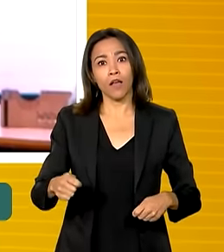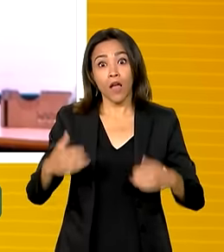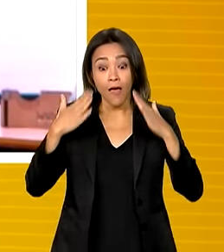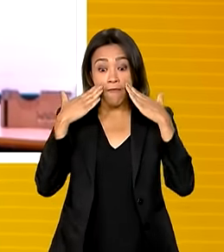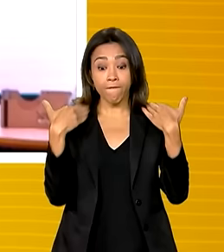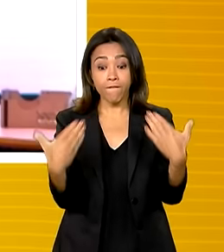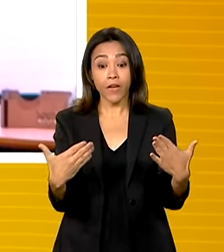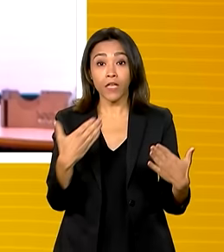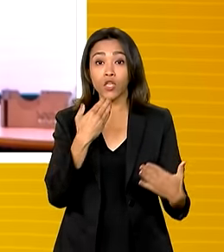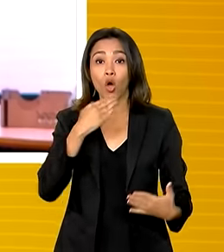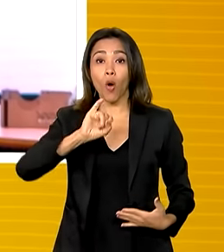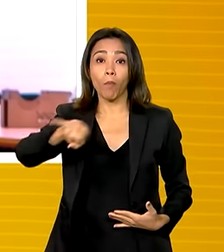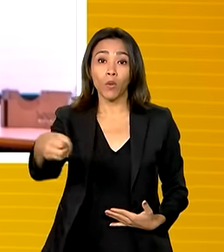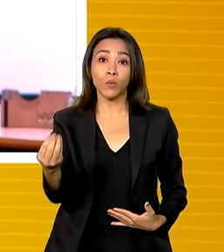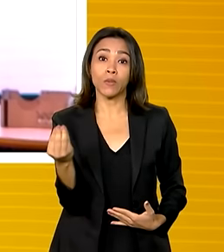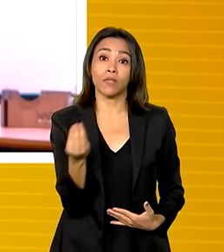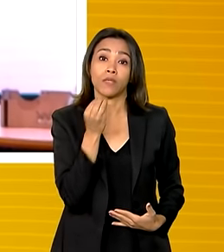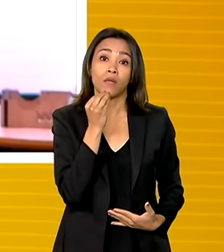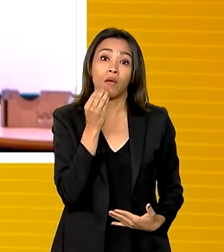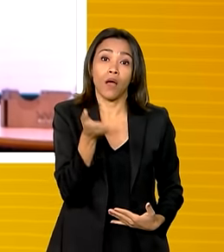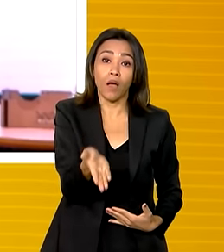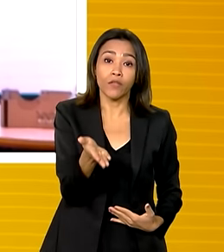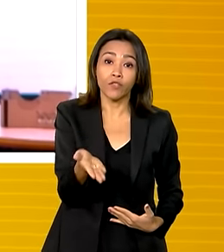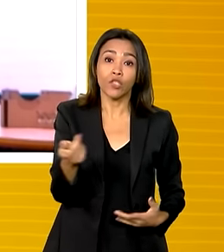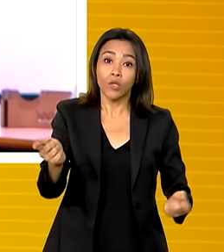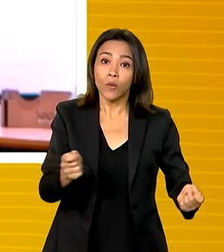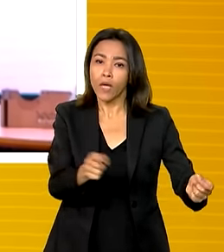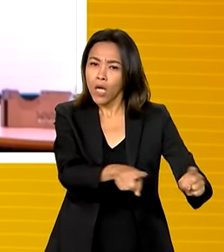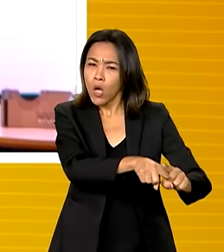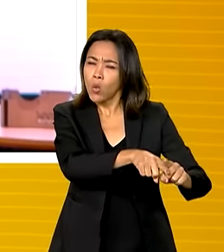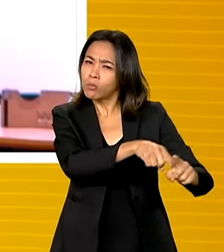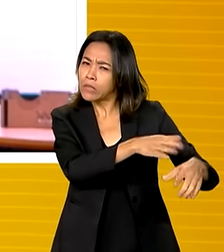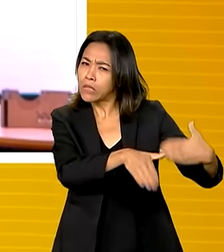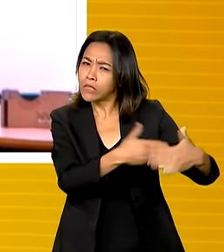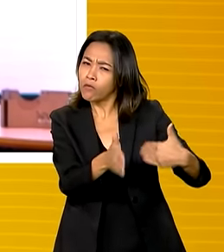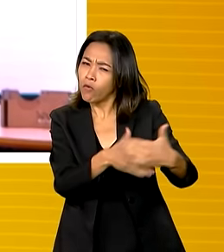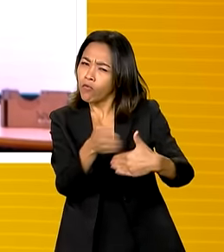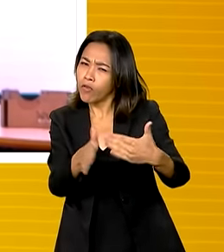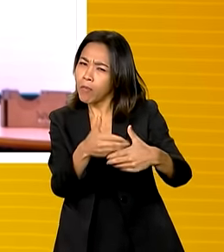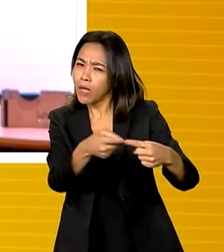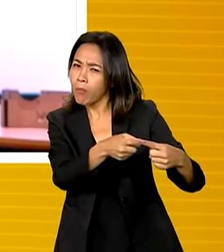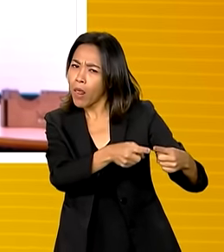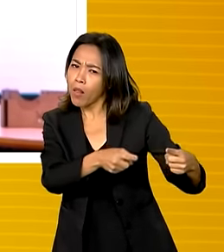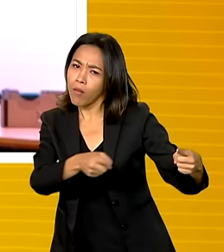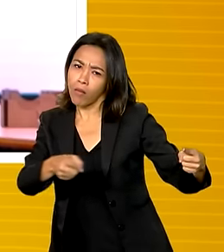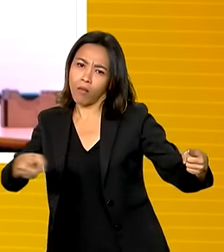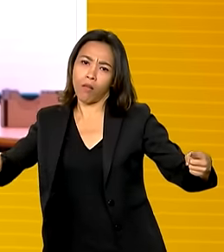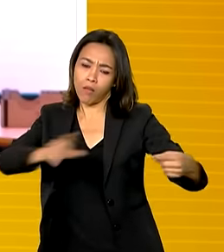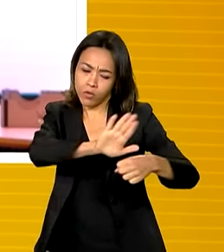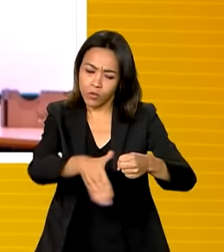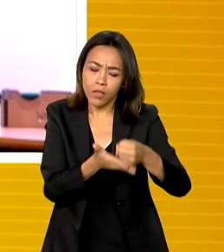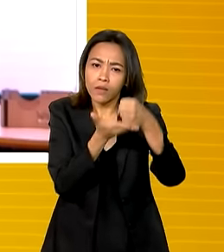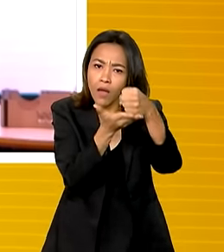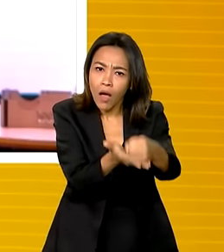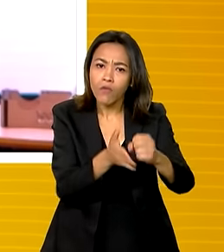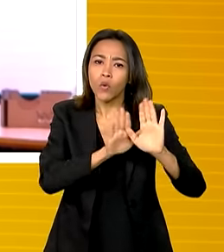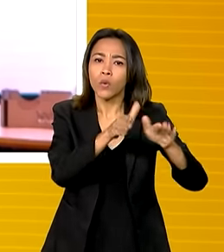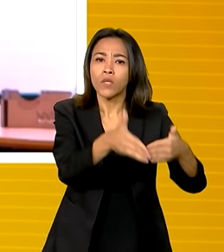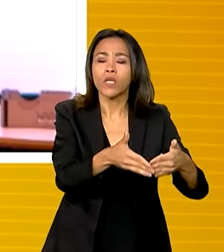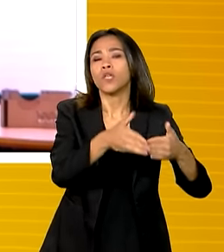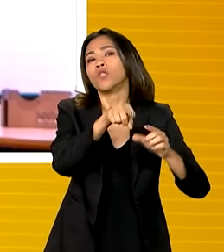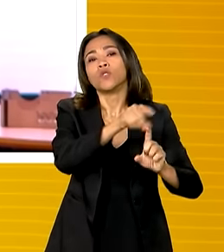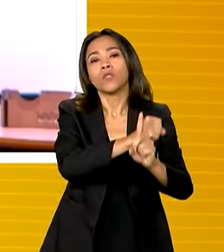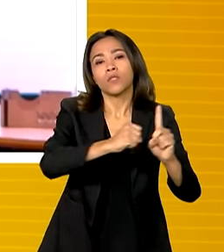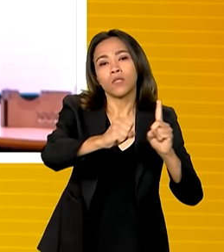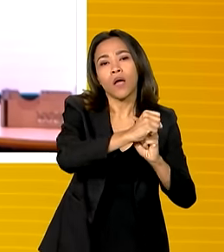de abrir um ciclo de desenvolvimento sustentável do ponto de vista ambiental, do ponto de vista social e